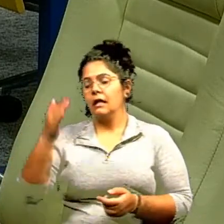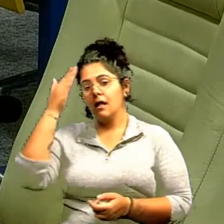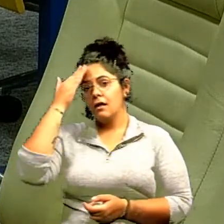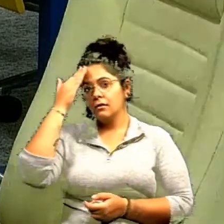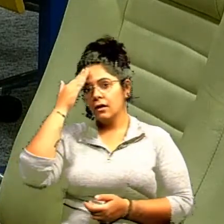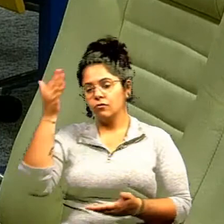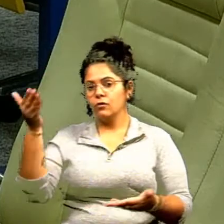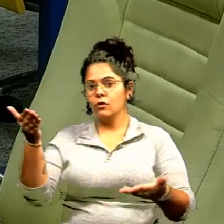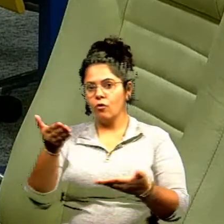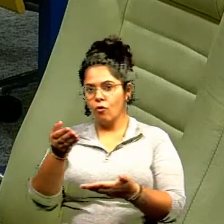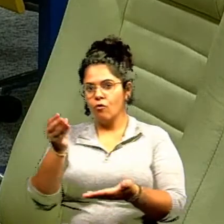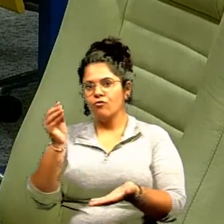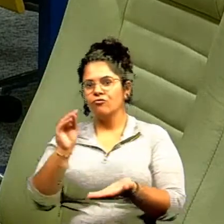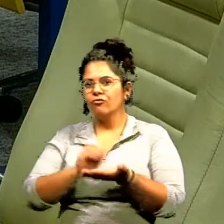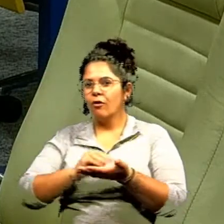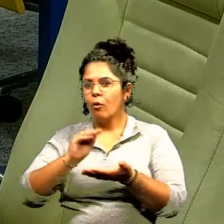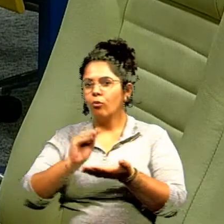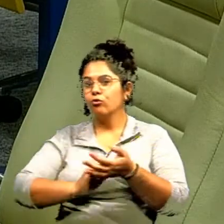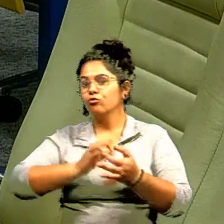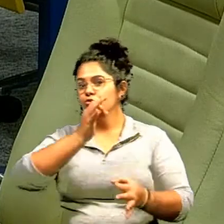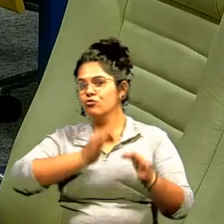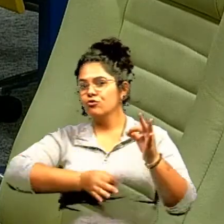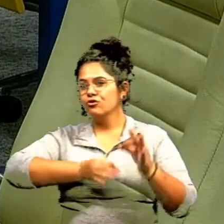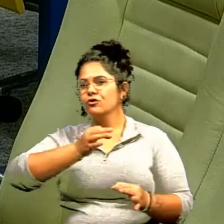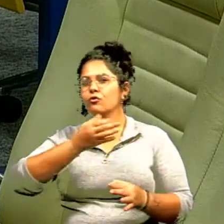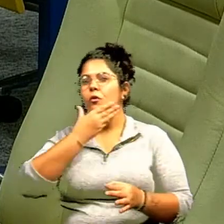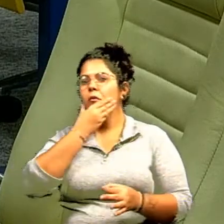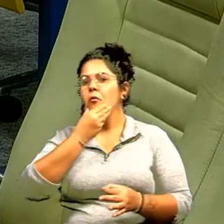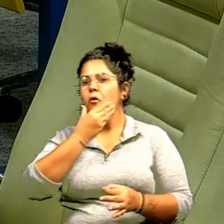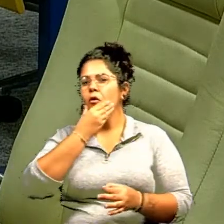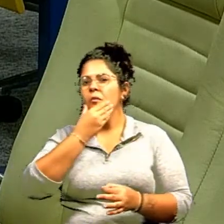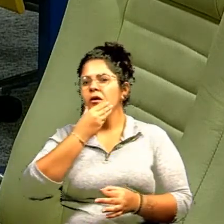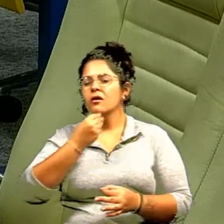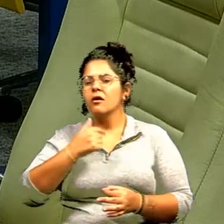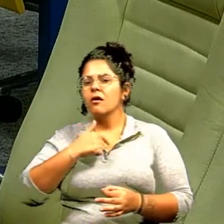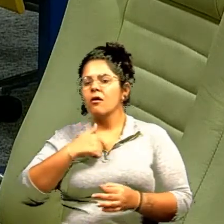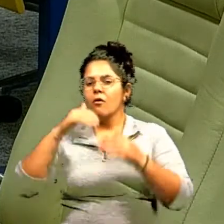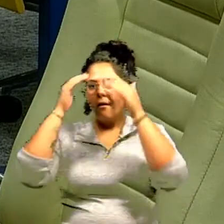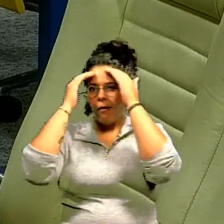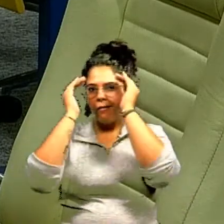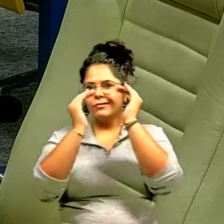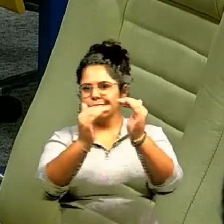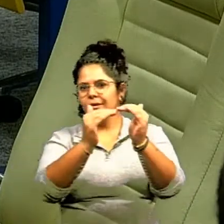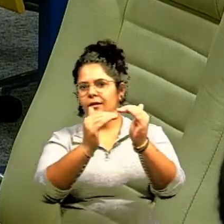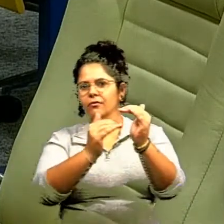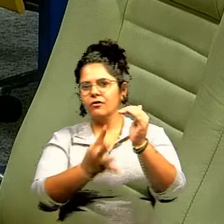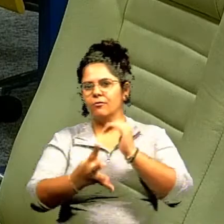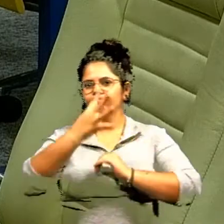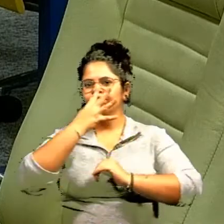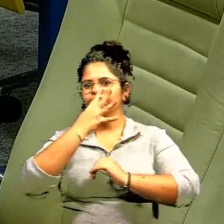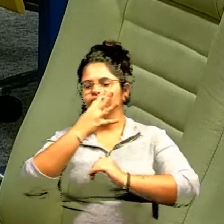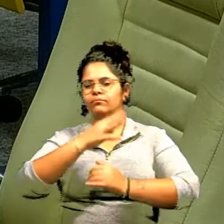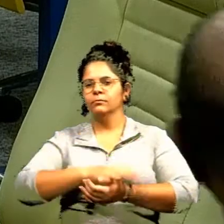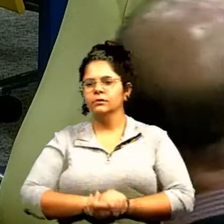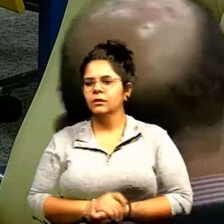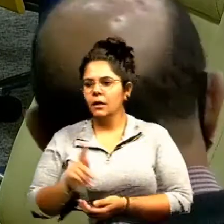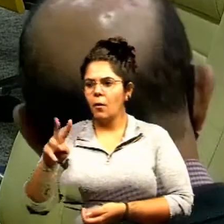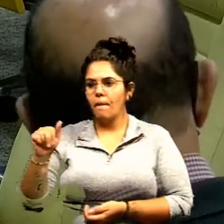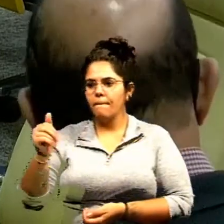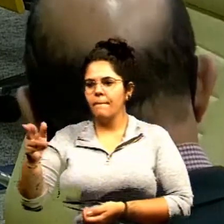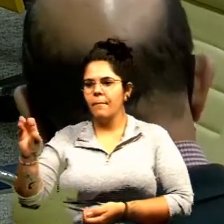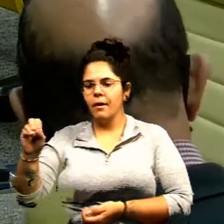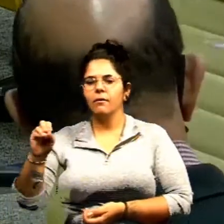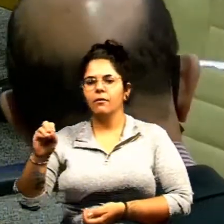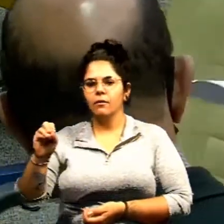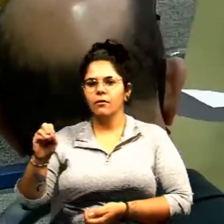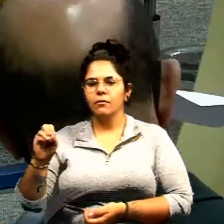hoje ele cometeu uma injustiça com um homem que eu respeito demais e admiro muito, que é Paulo Ortegal. Se há um homem